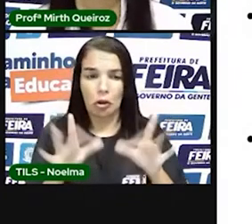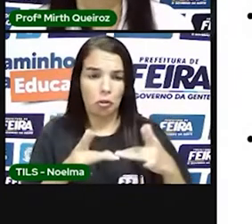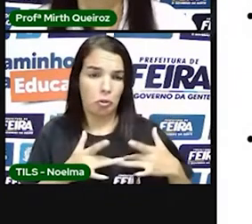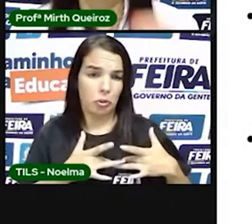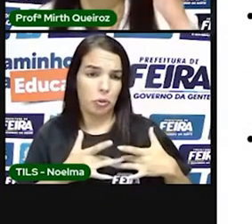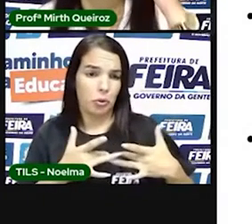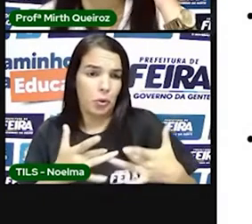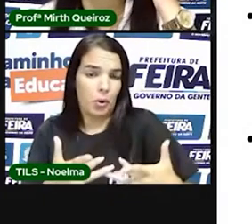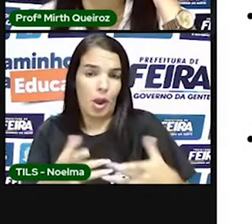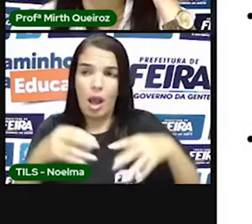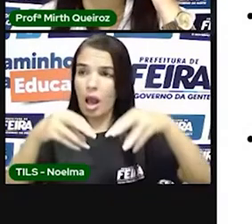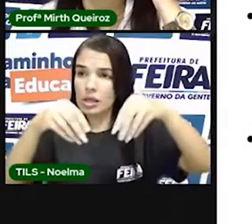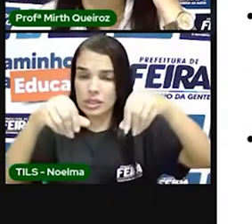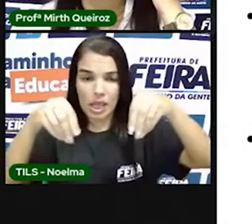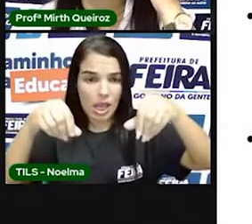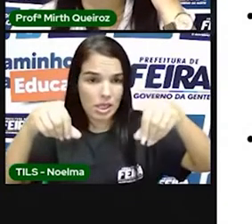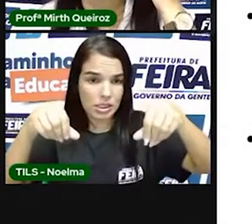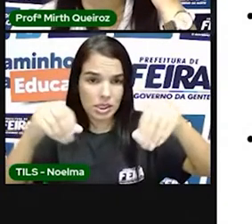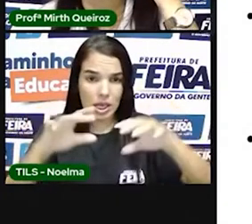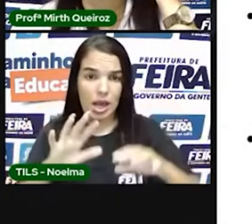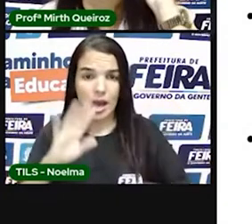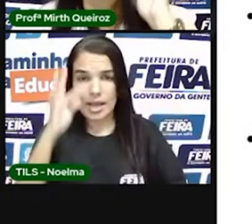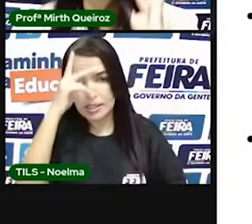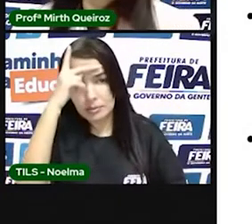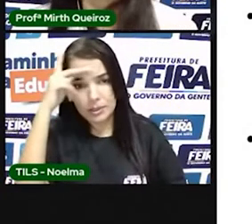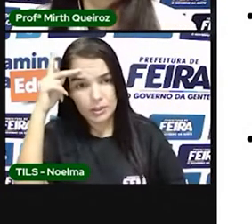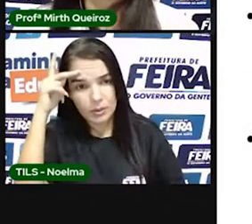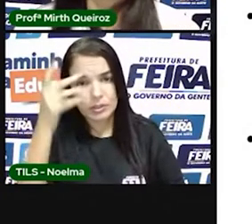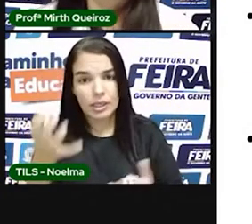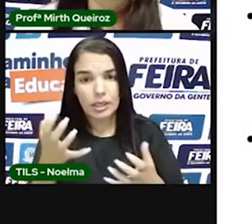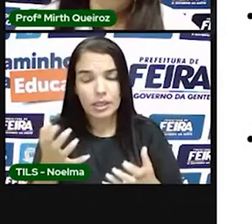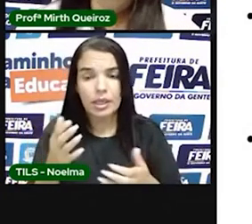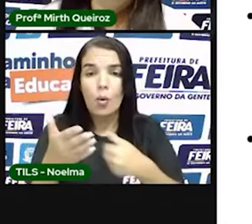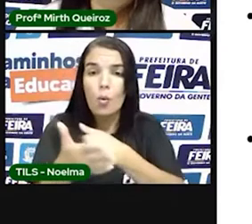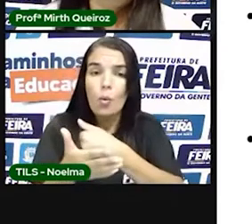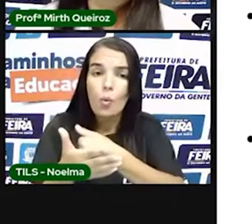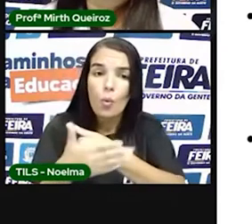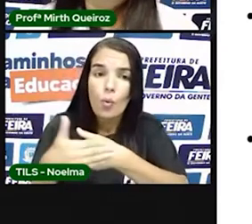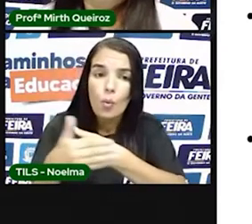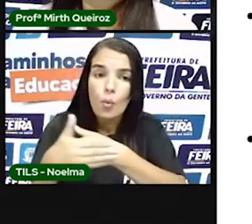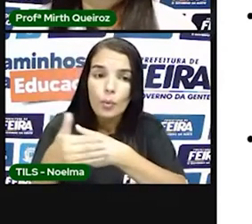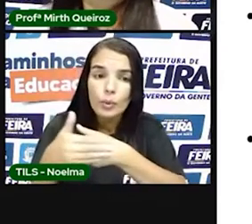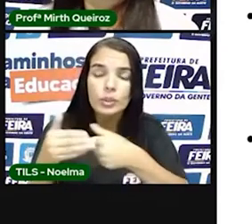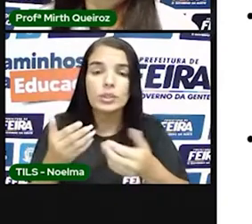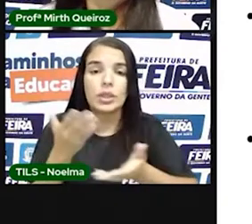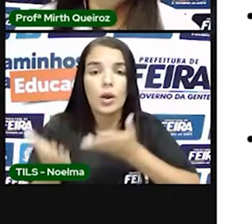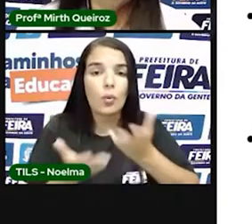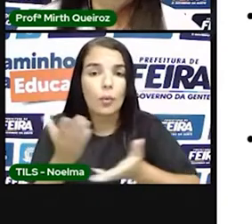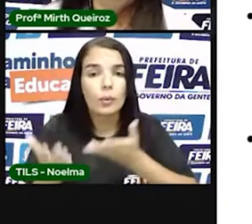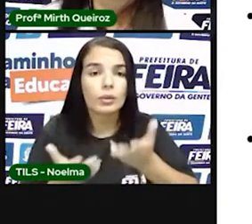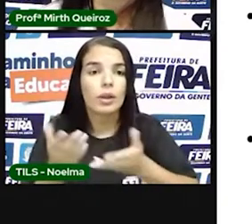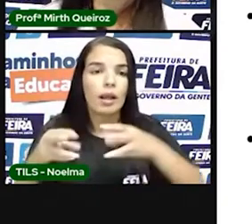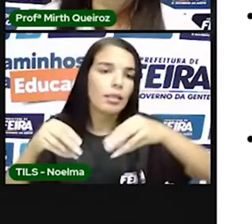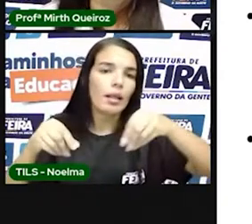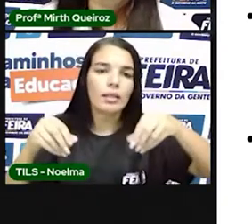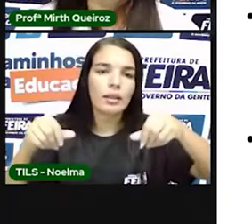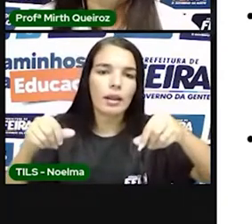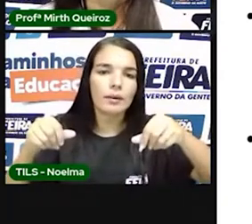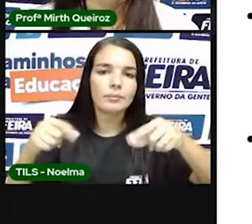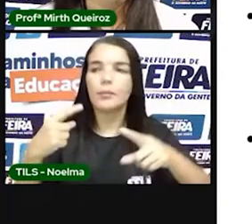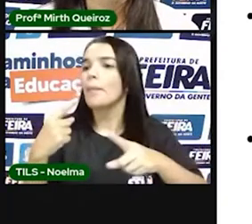doou, né? Fez a doação das terras aos donatários. Mas a coroa, ela concedia